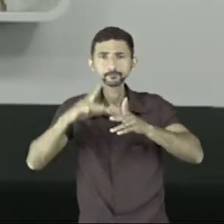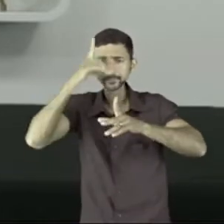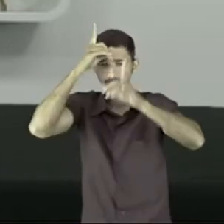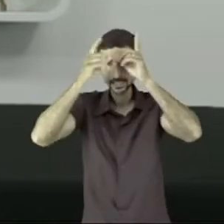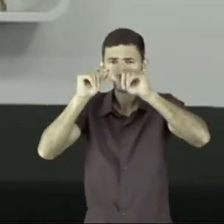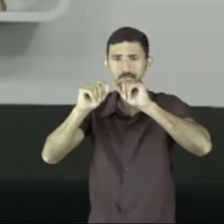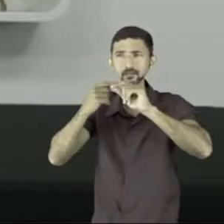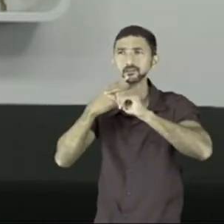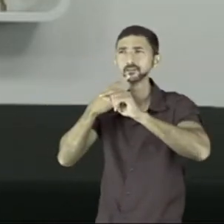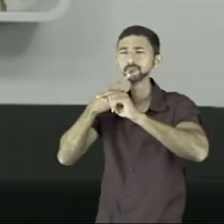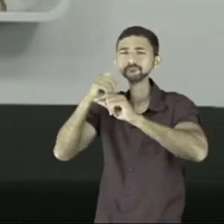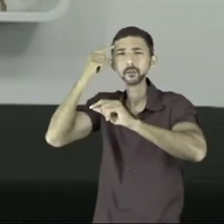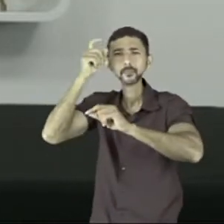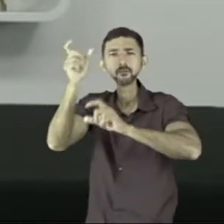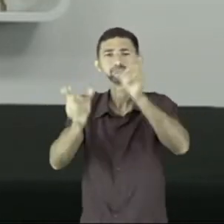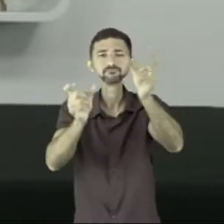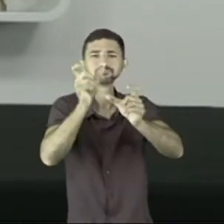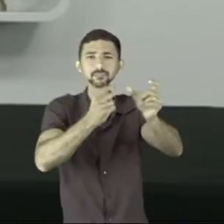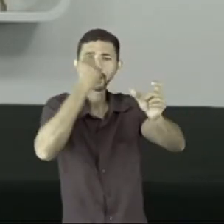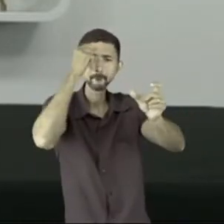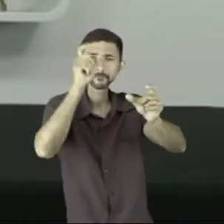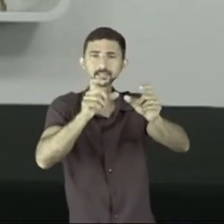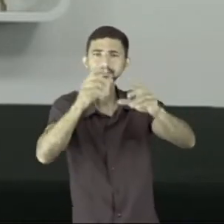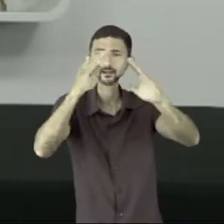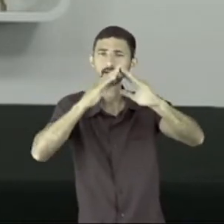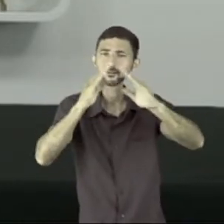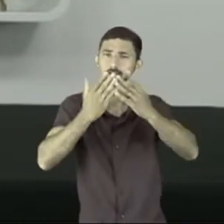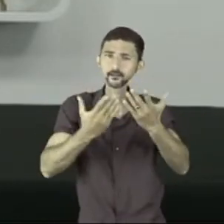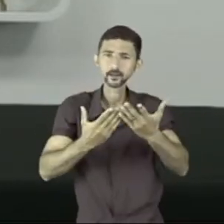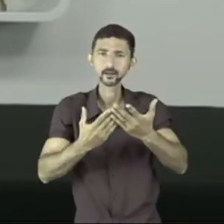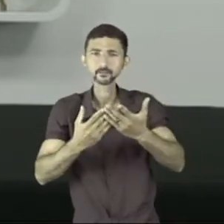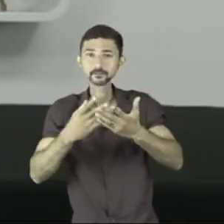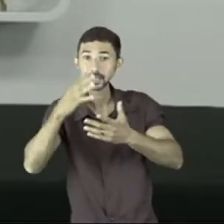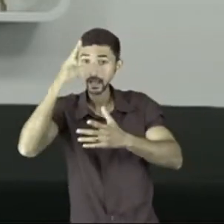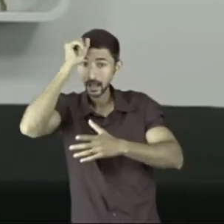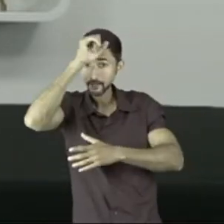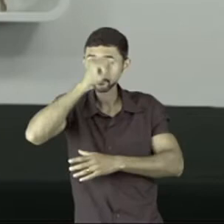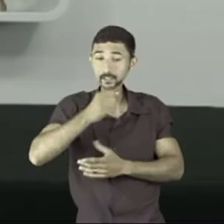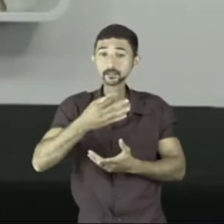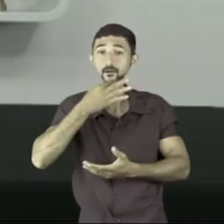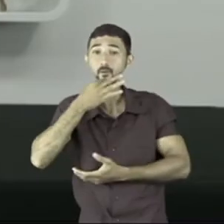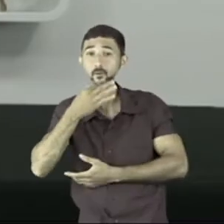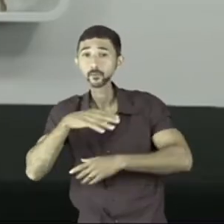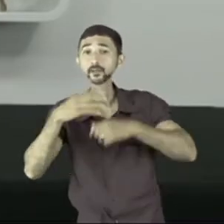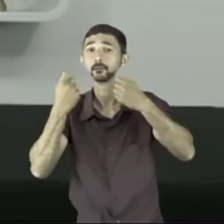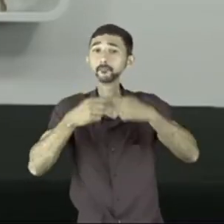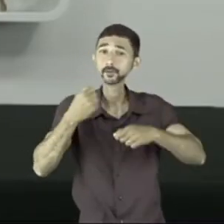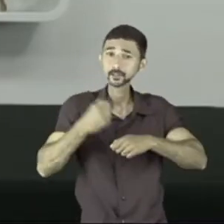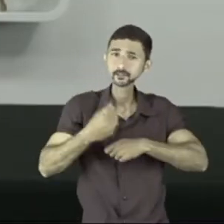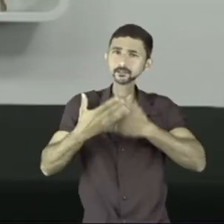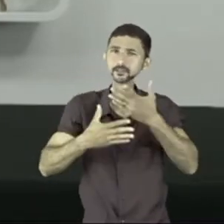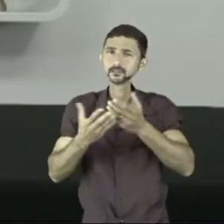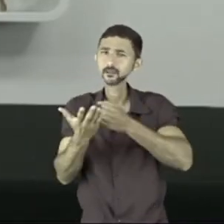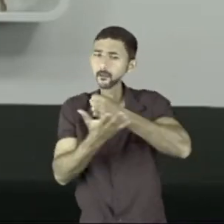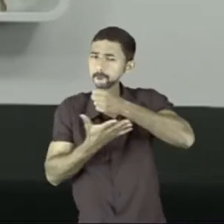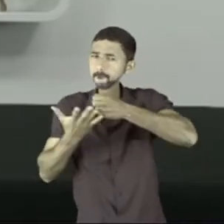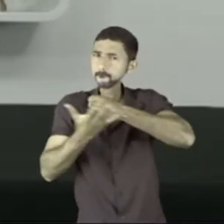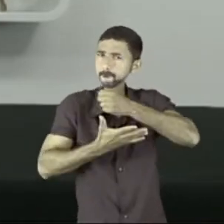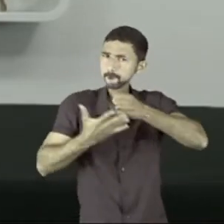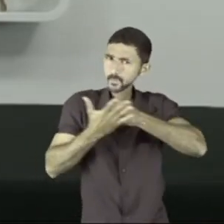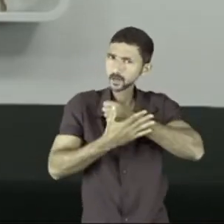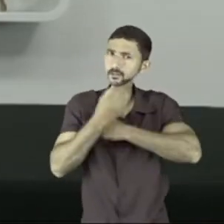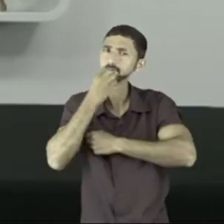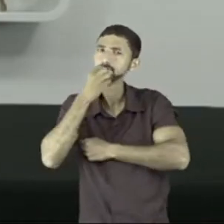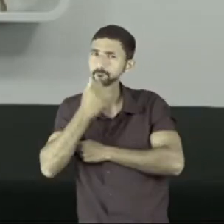é a gente fazer você pensar em casa e você aprender que o argumento, ele precisa ser muito bem embasado. E,